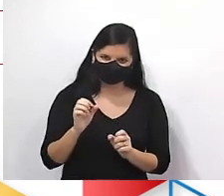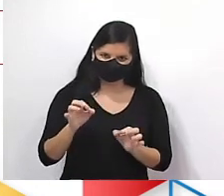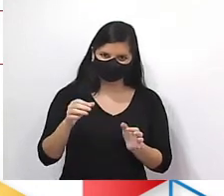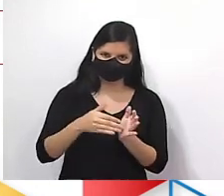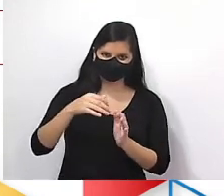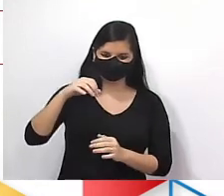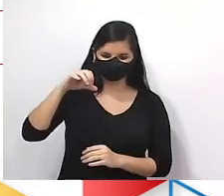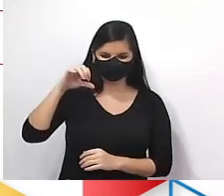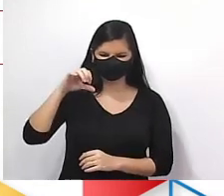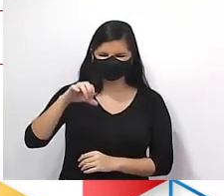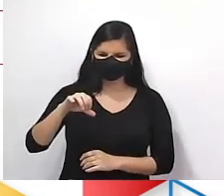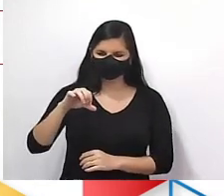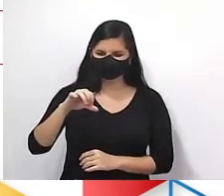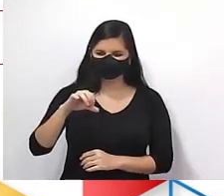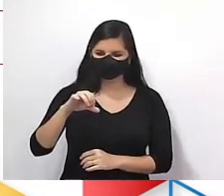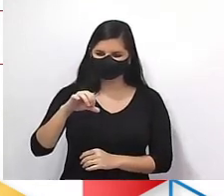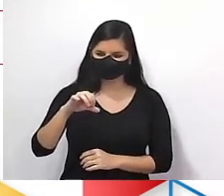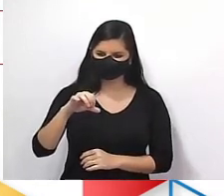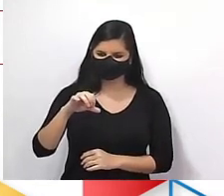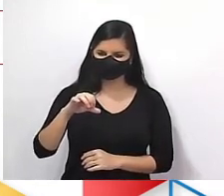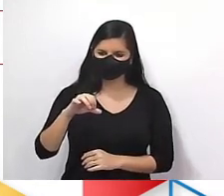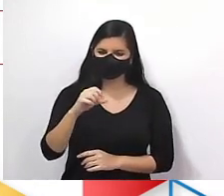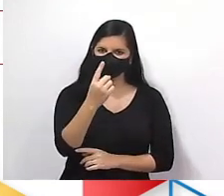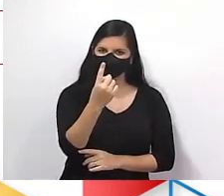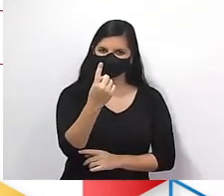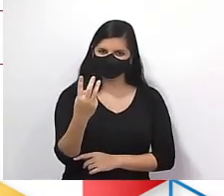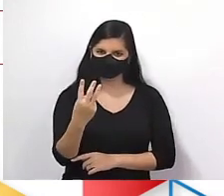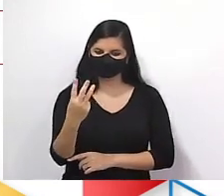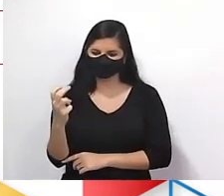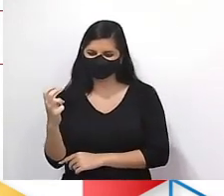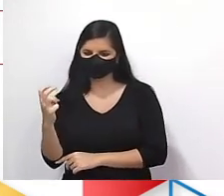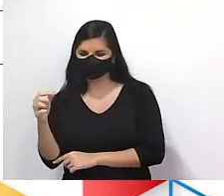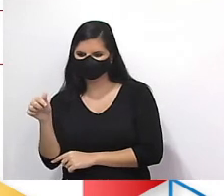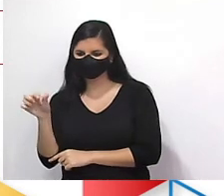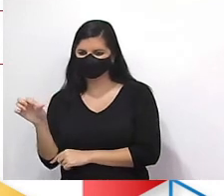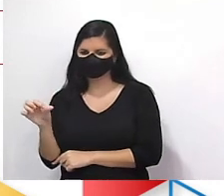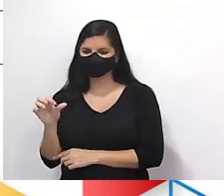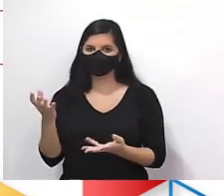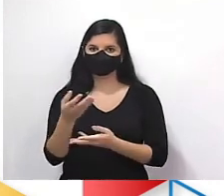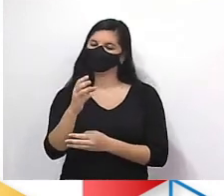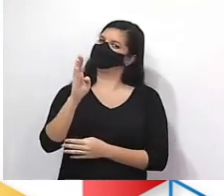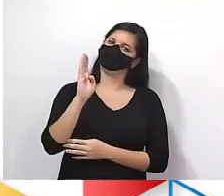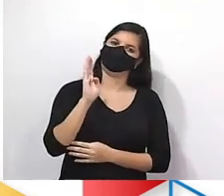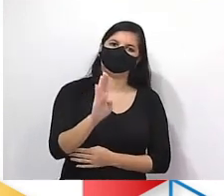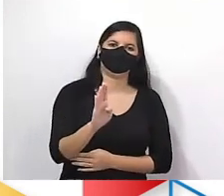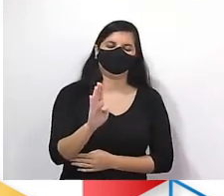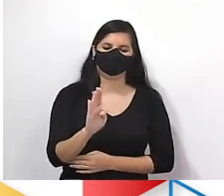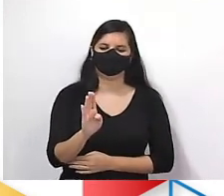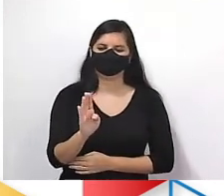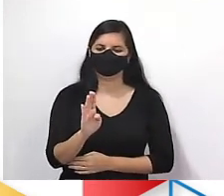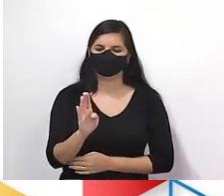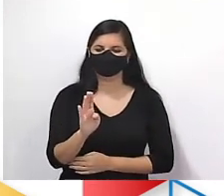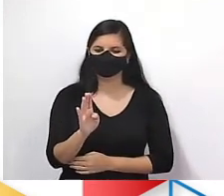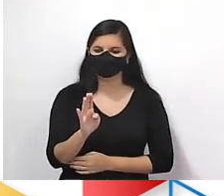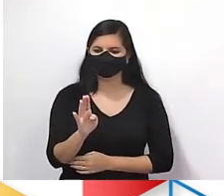fechadinhos. Tá ok. Deu para perceber comigo. Agora vem agora para a gente resolver o item 2 rapidão.